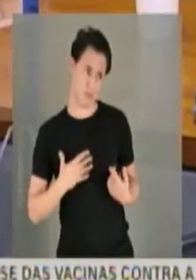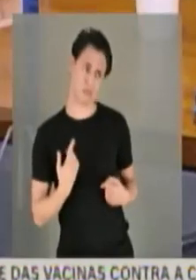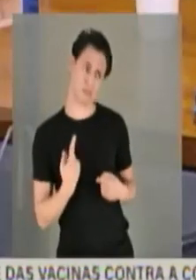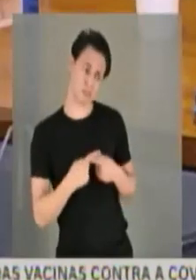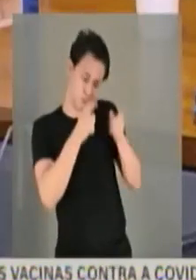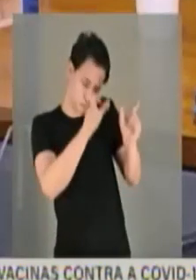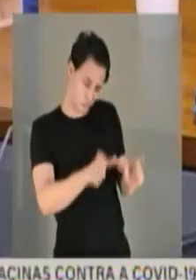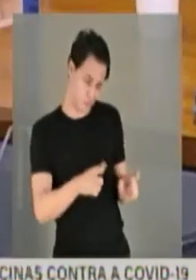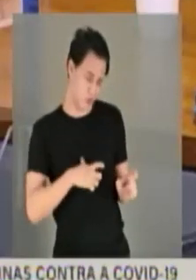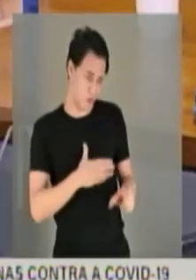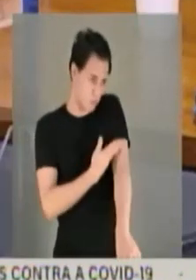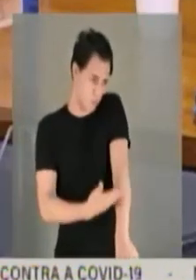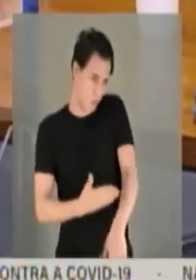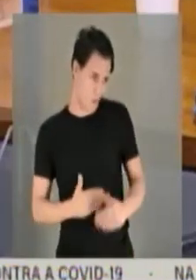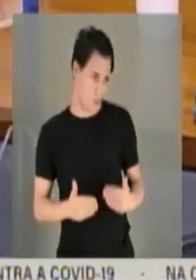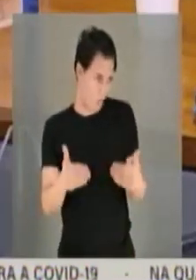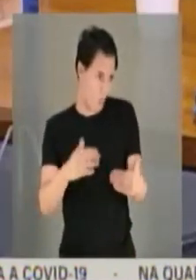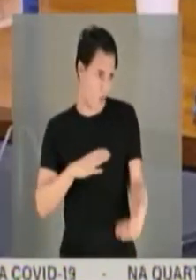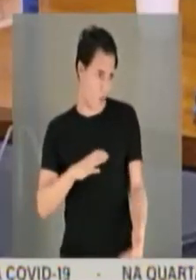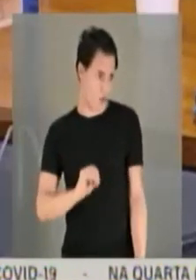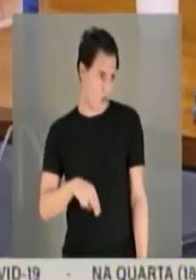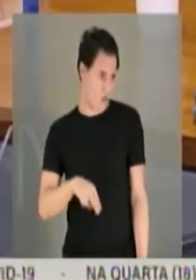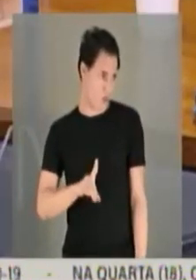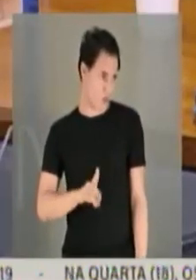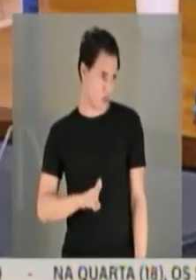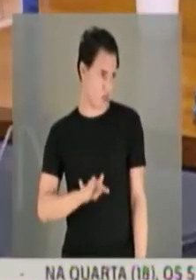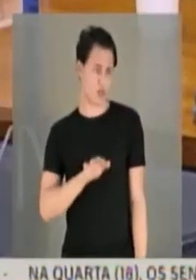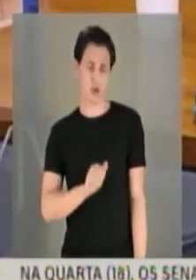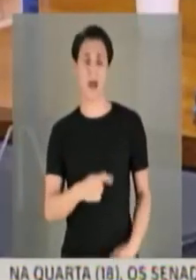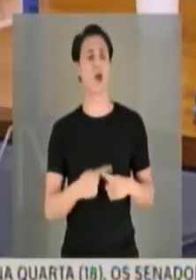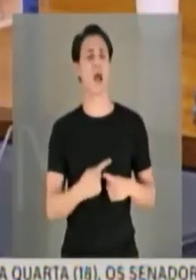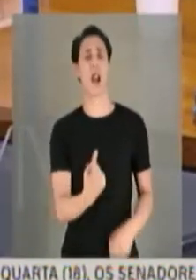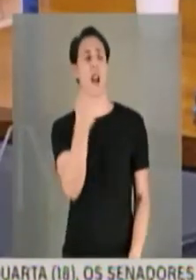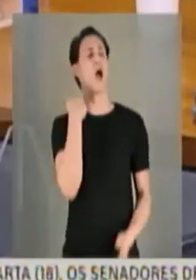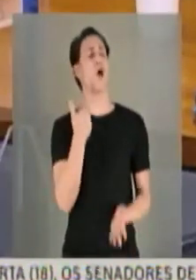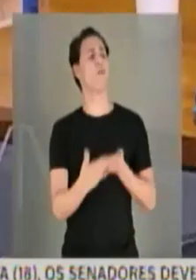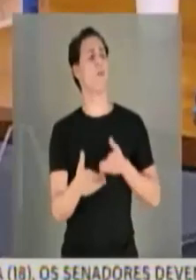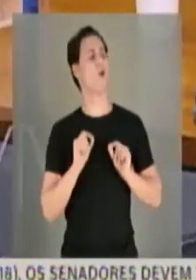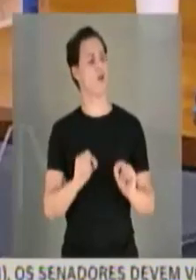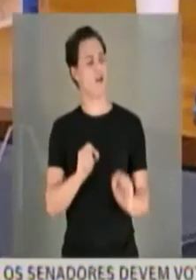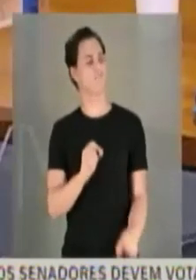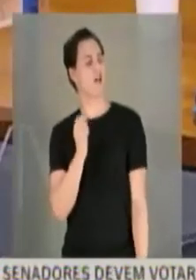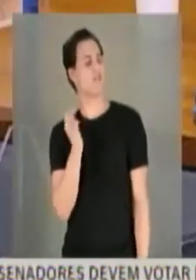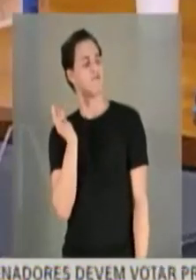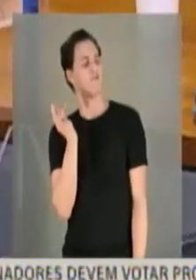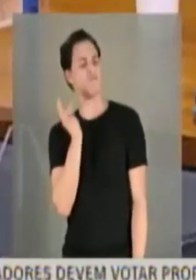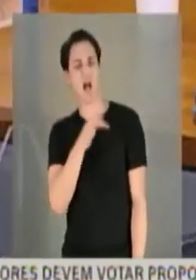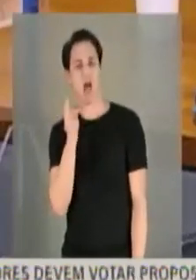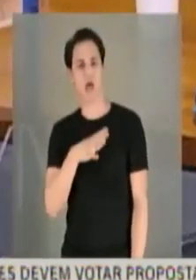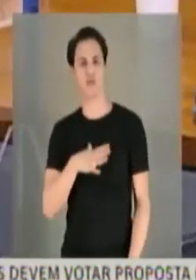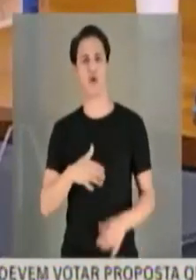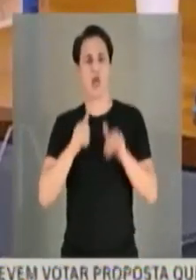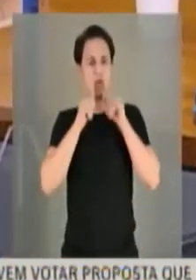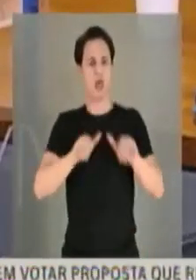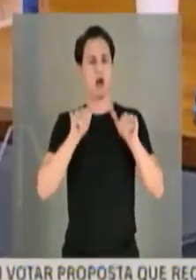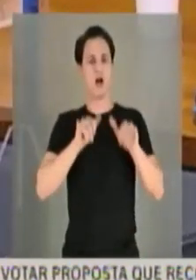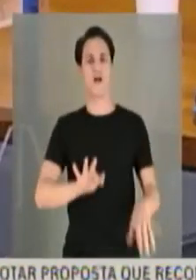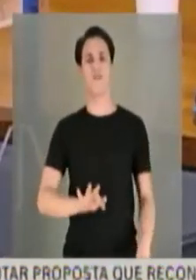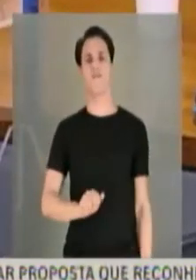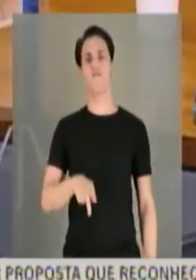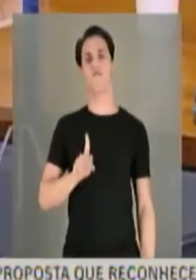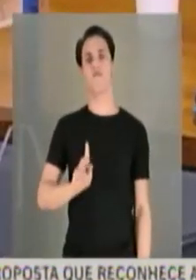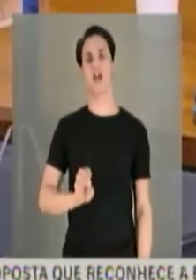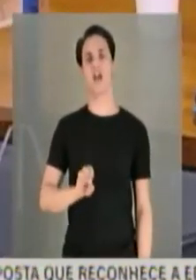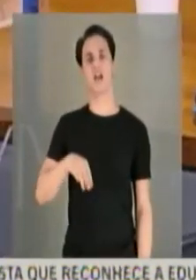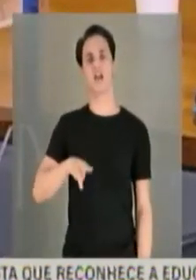conduta. É uma conduta que começa lá com fake news, com posicionamentos ideológicos específicos. um direito de